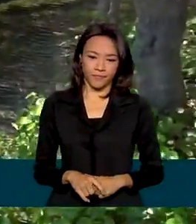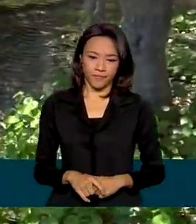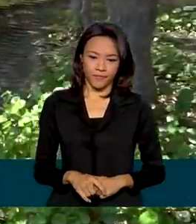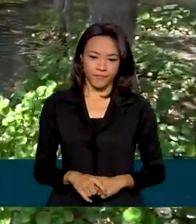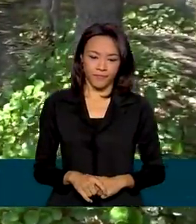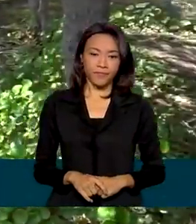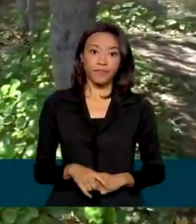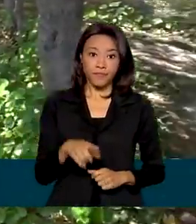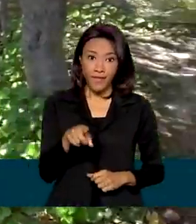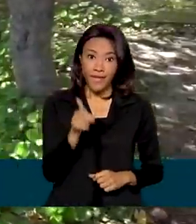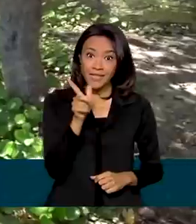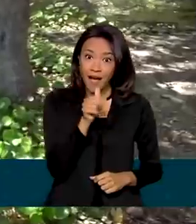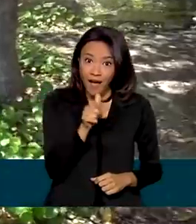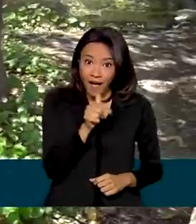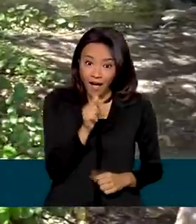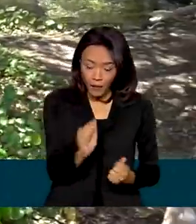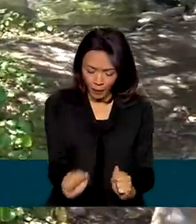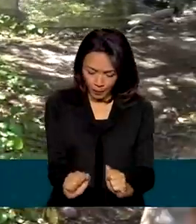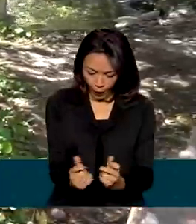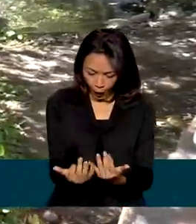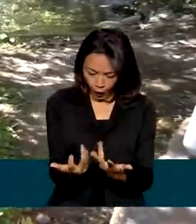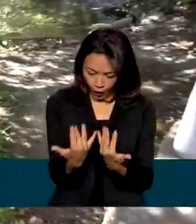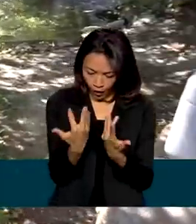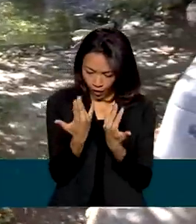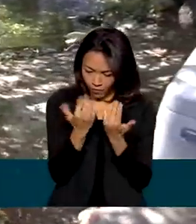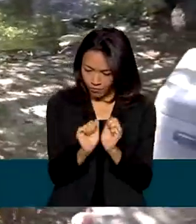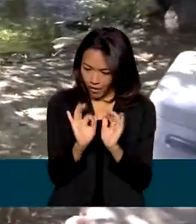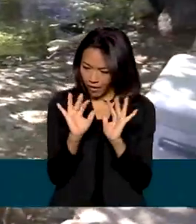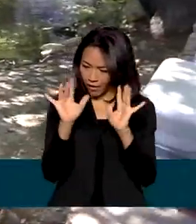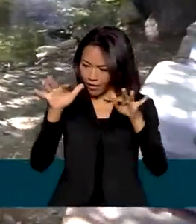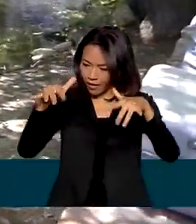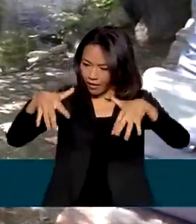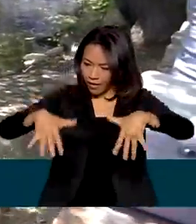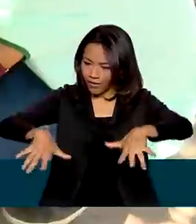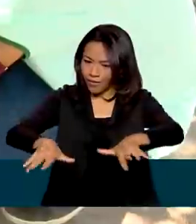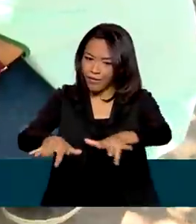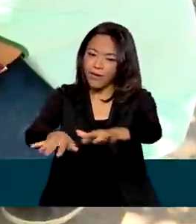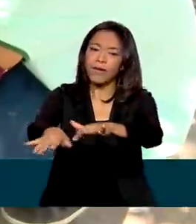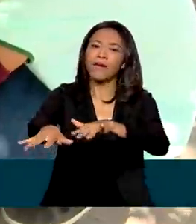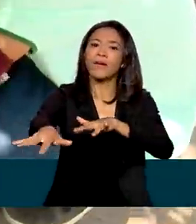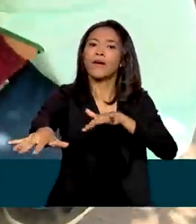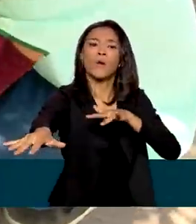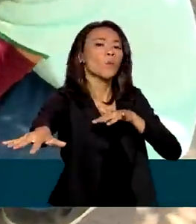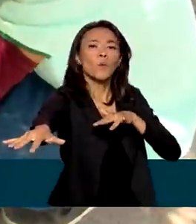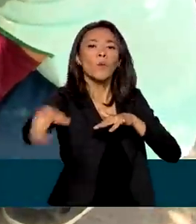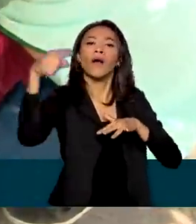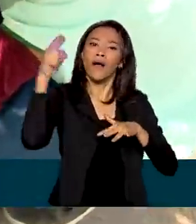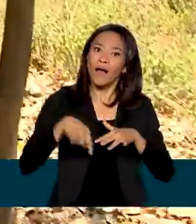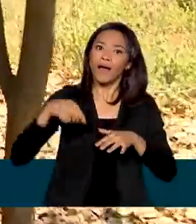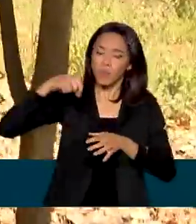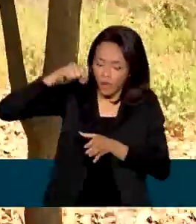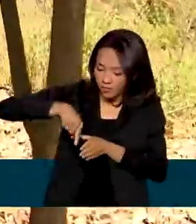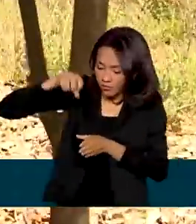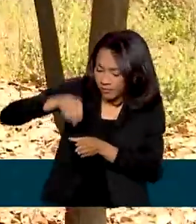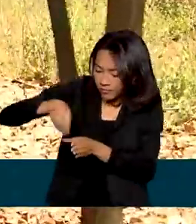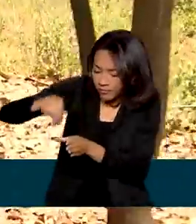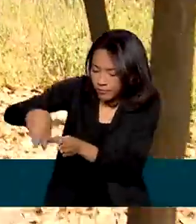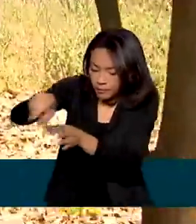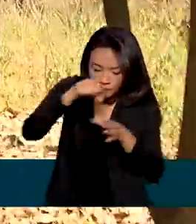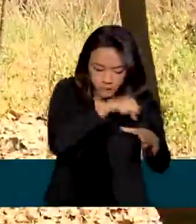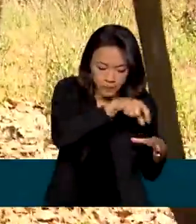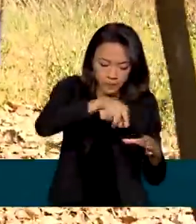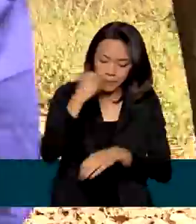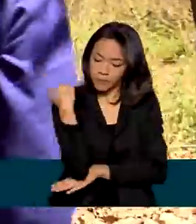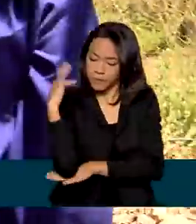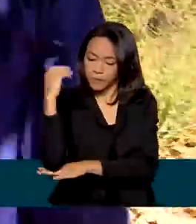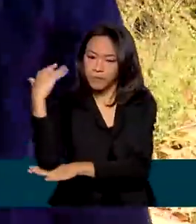A água cristalina que brota na Caatinga não é uma miragem, mas sim o resultado do reflorestamento realizado em uma